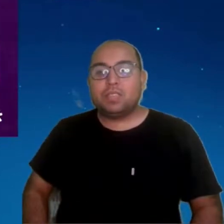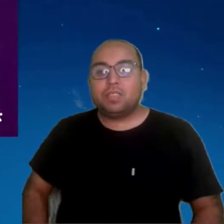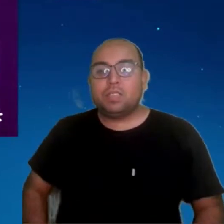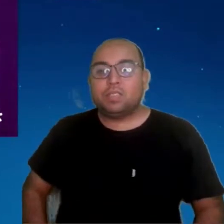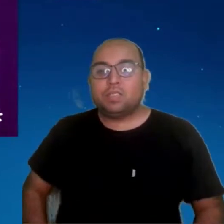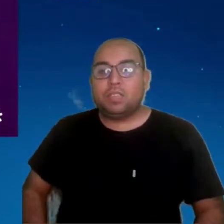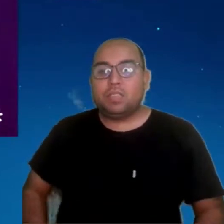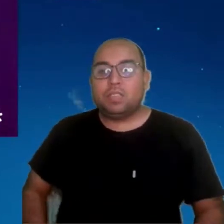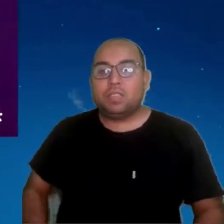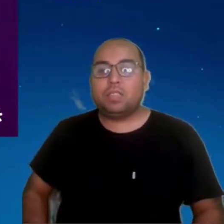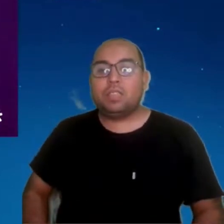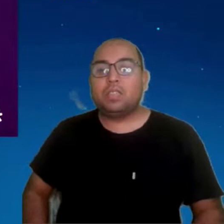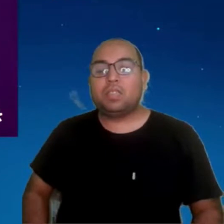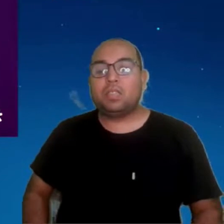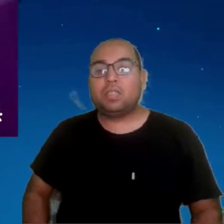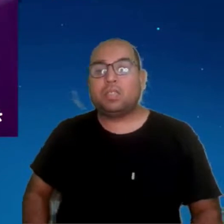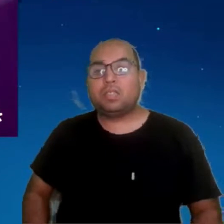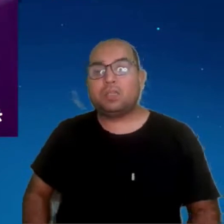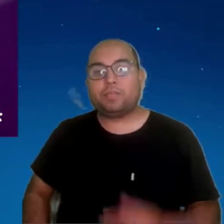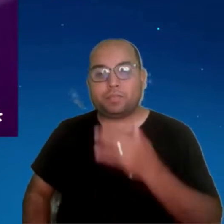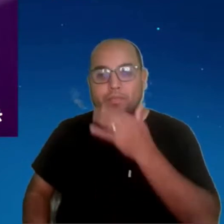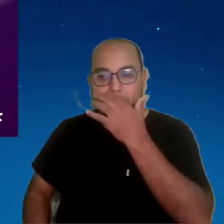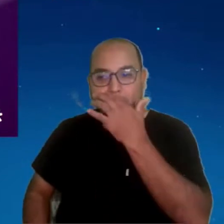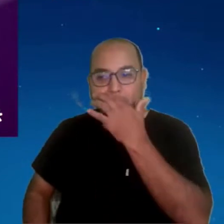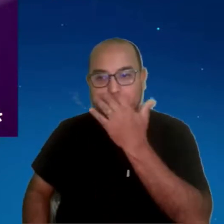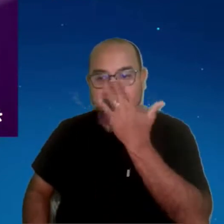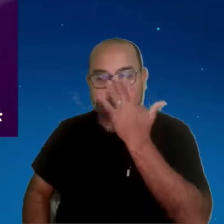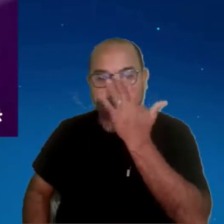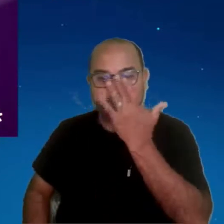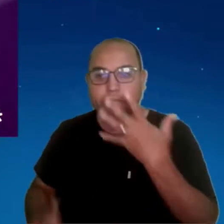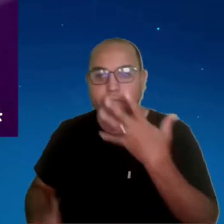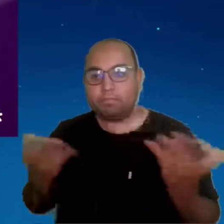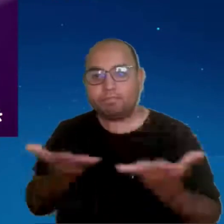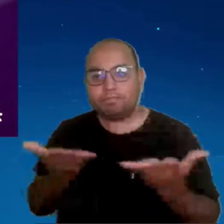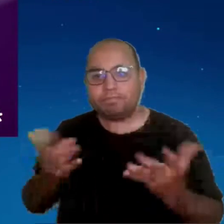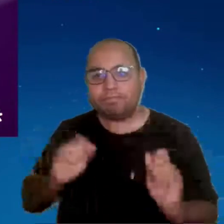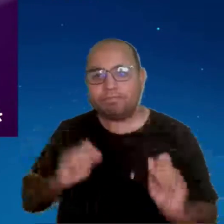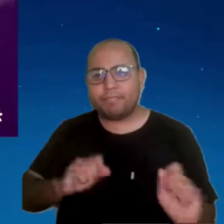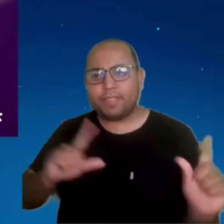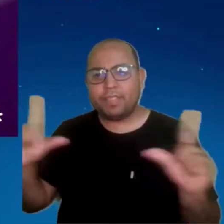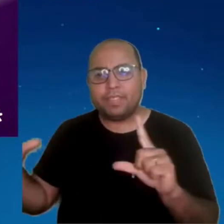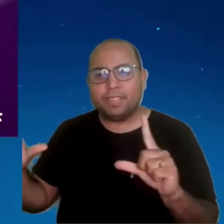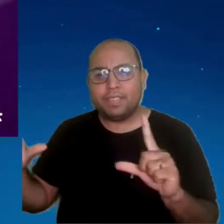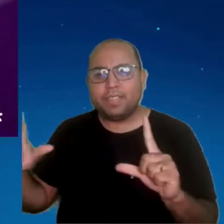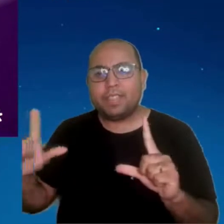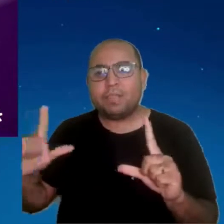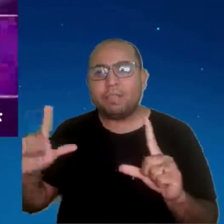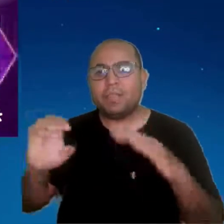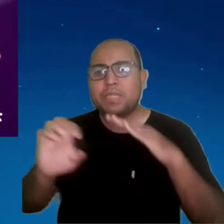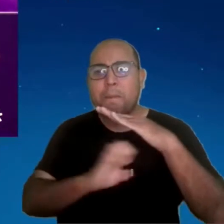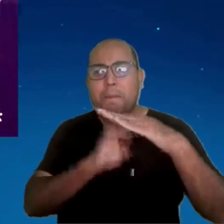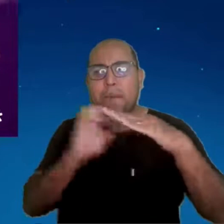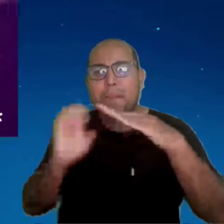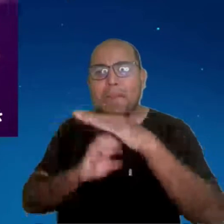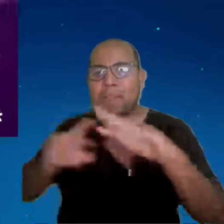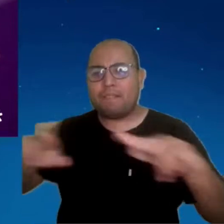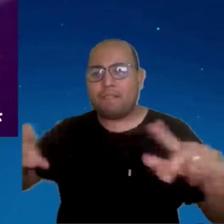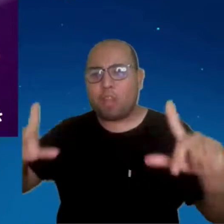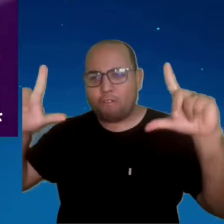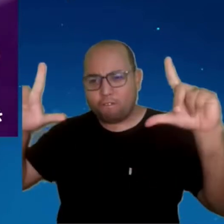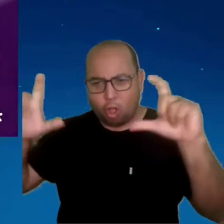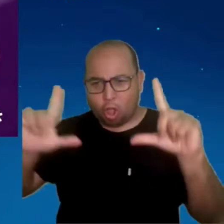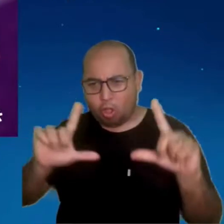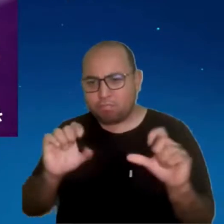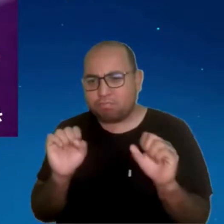E aí partindo para o mercado, aqui é uma sopa de letrinhas, quem quiser tirar foto pode tirar, mas vai ser cada vez